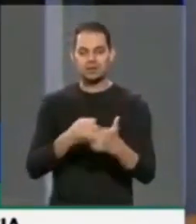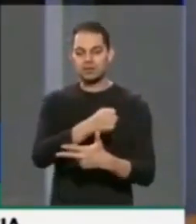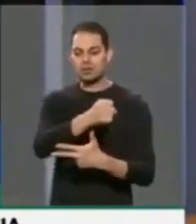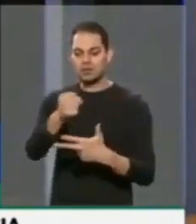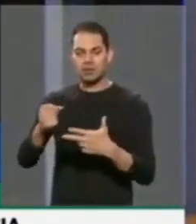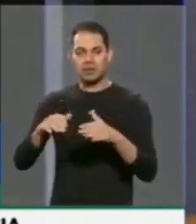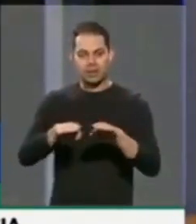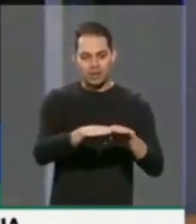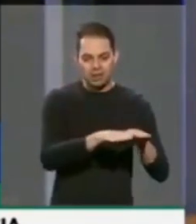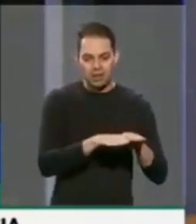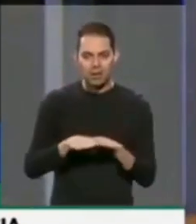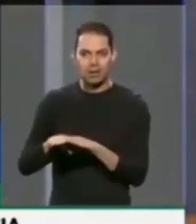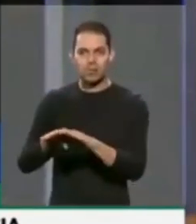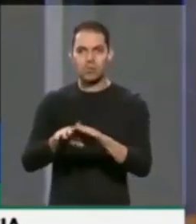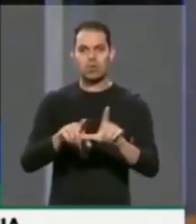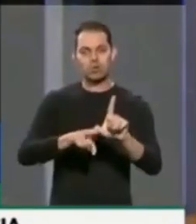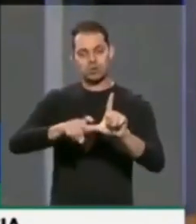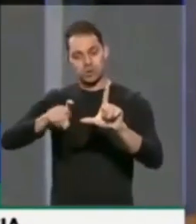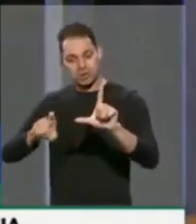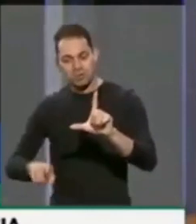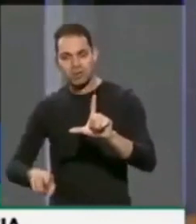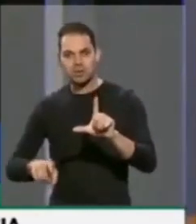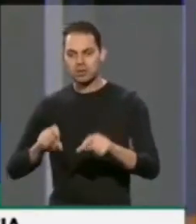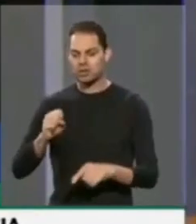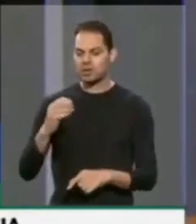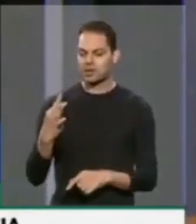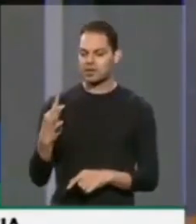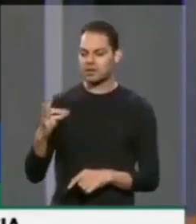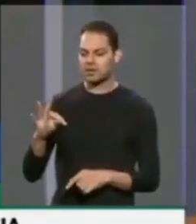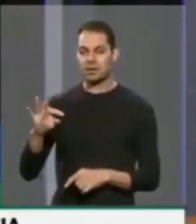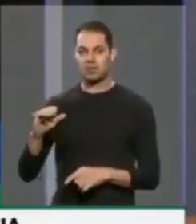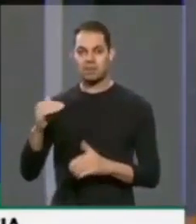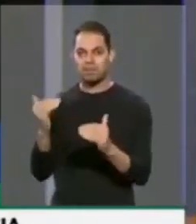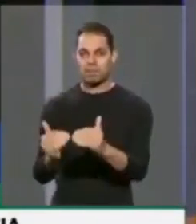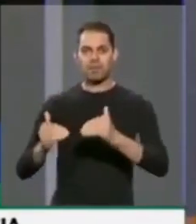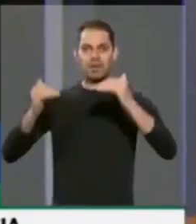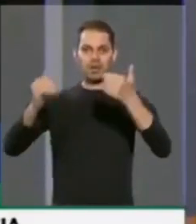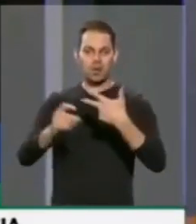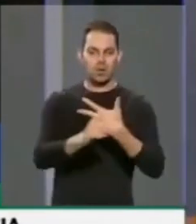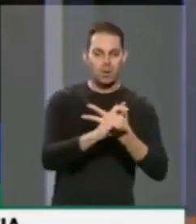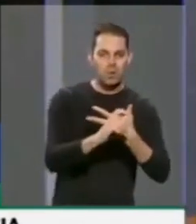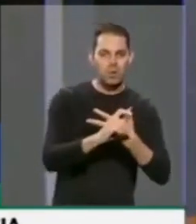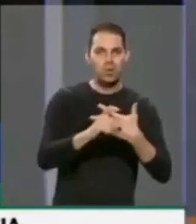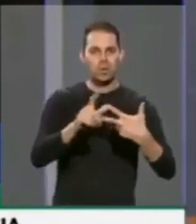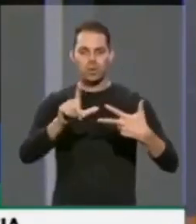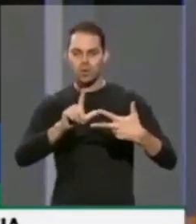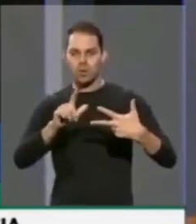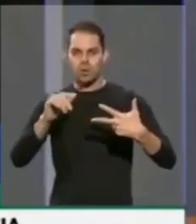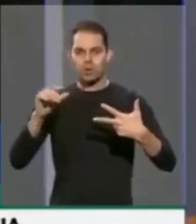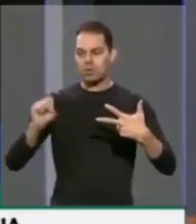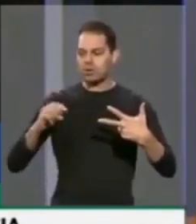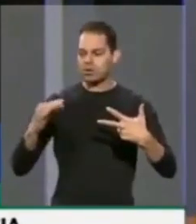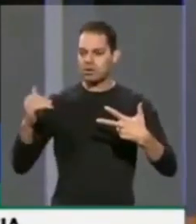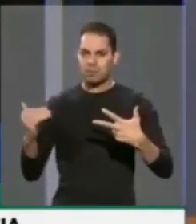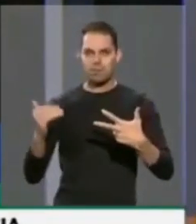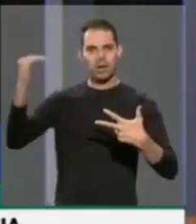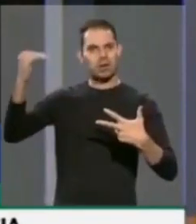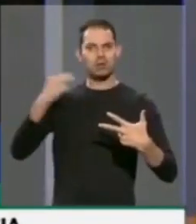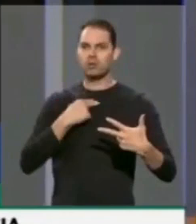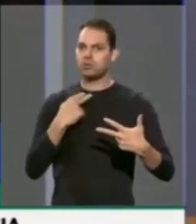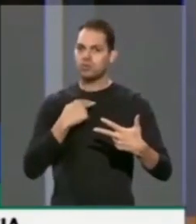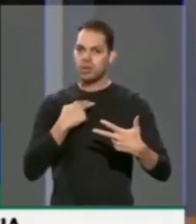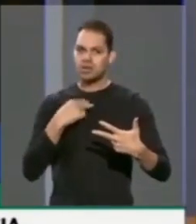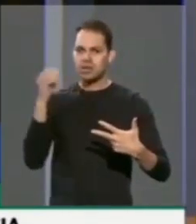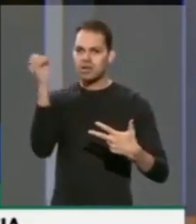harmônicos e independentes. O STF não pode ser maior do que o Executivo, nem do o Legislativo. Os abusos que estão